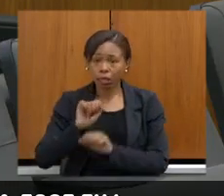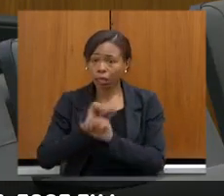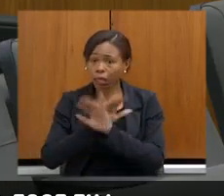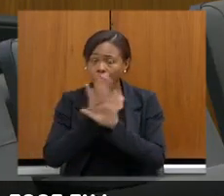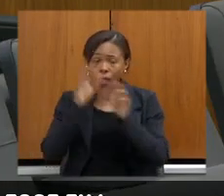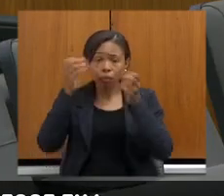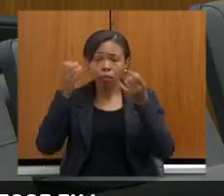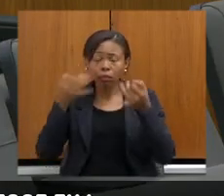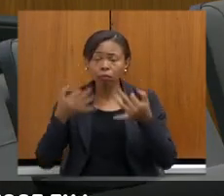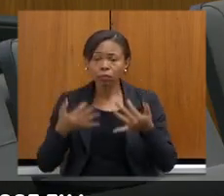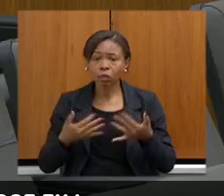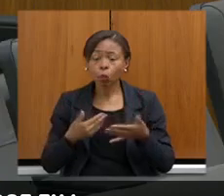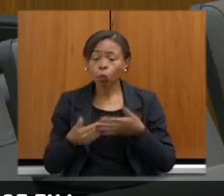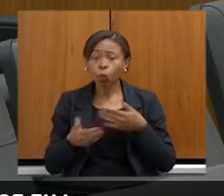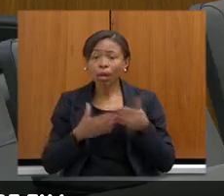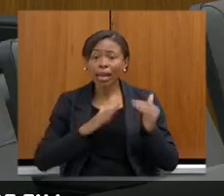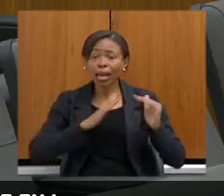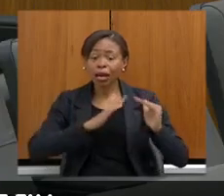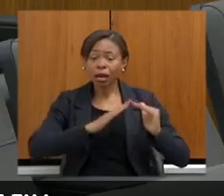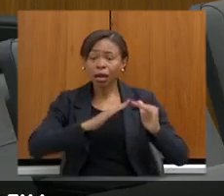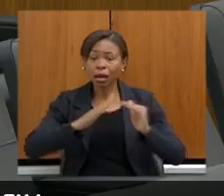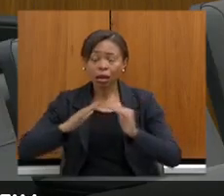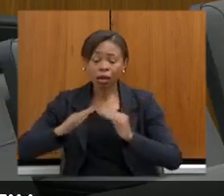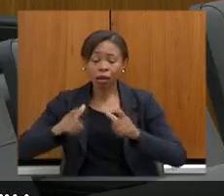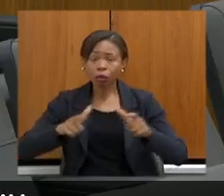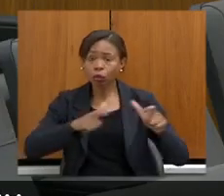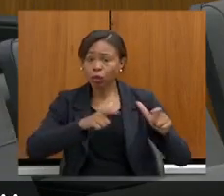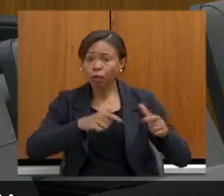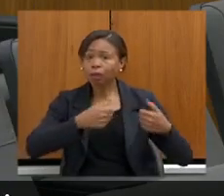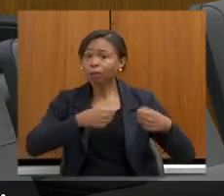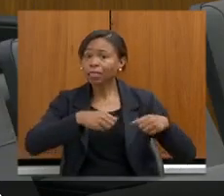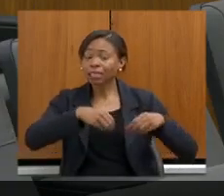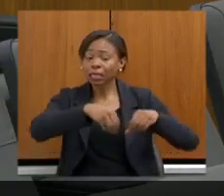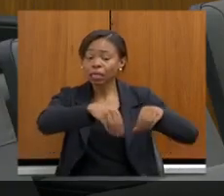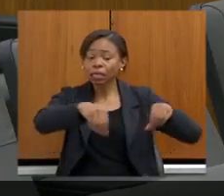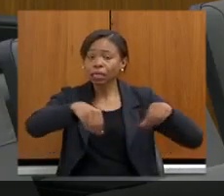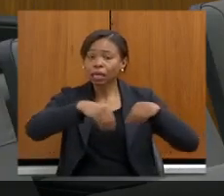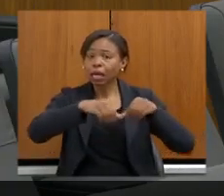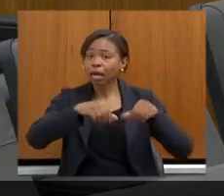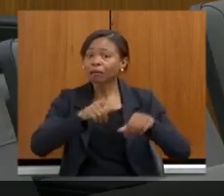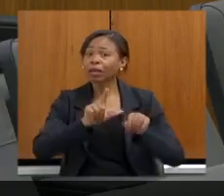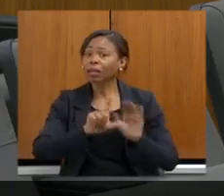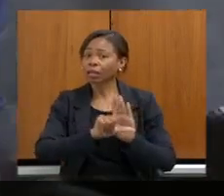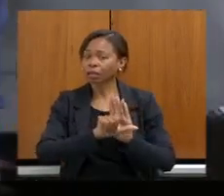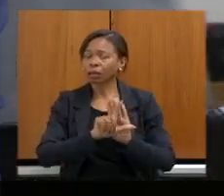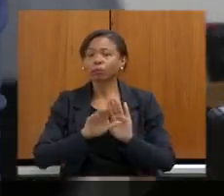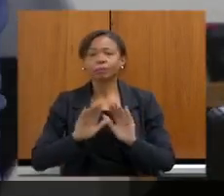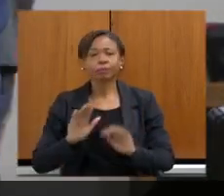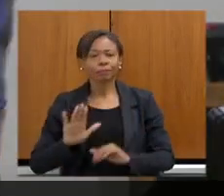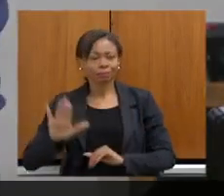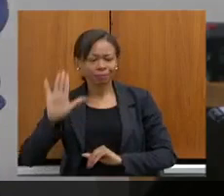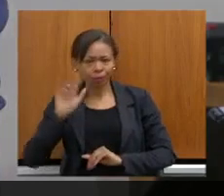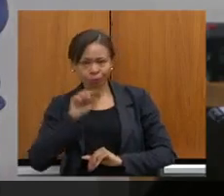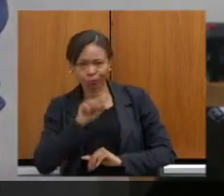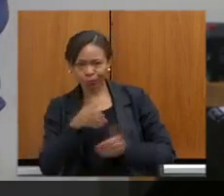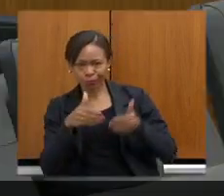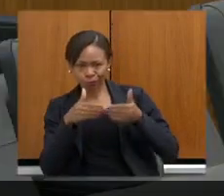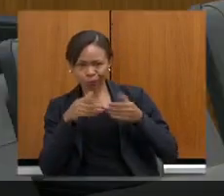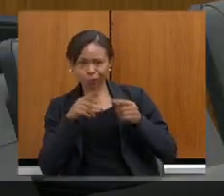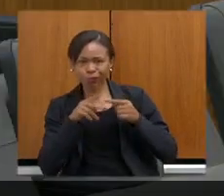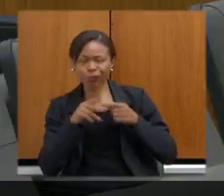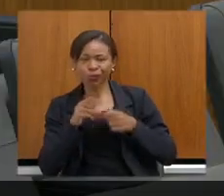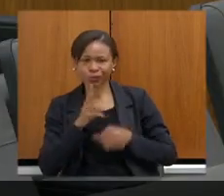propriedade tem que ter a sua reserva legal. Algumas, infelizmente... Peço para o senhor concluir, senhor André. Ok.